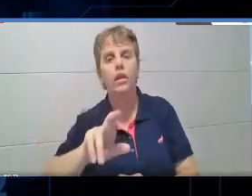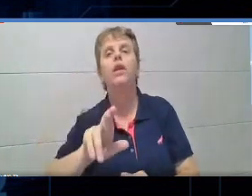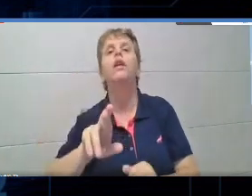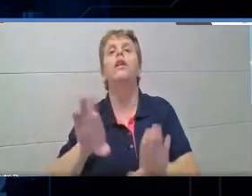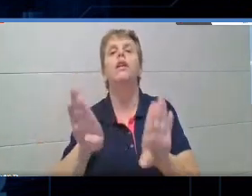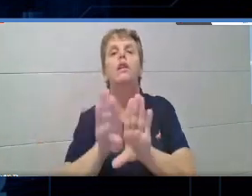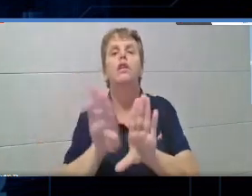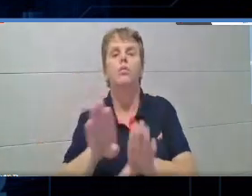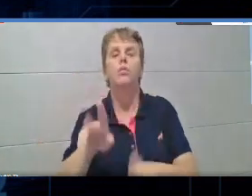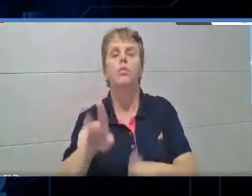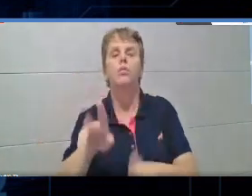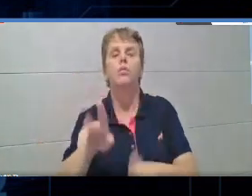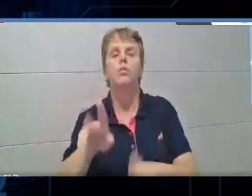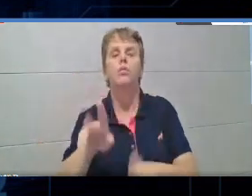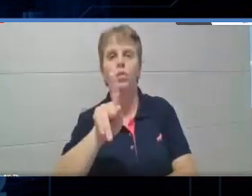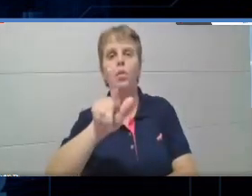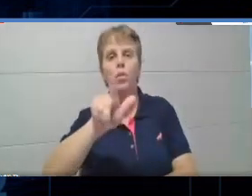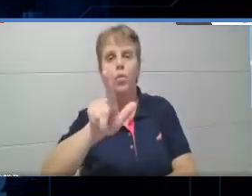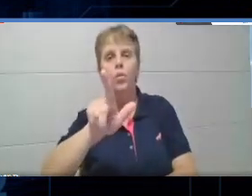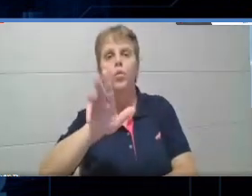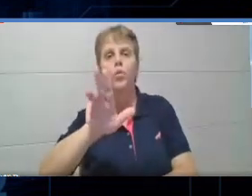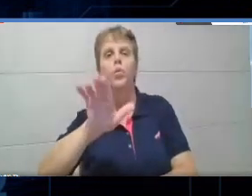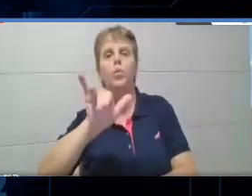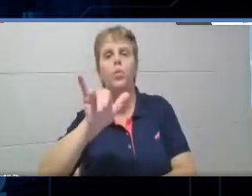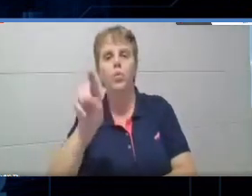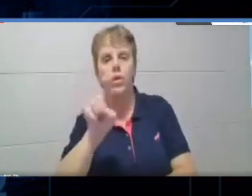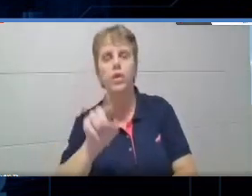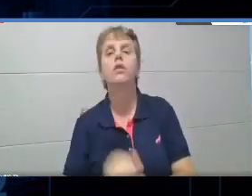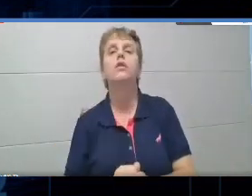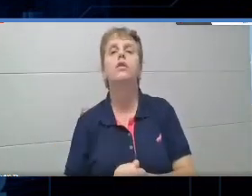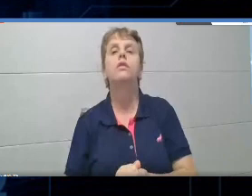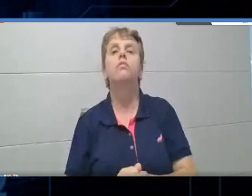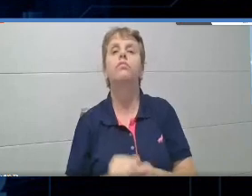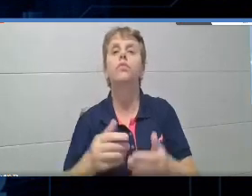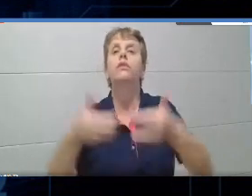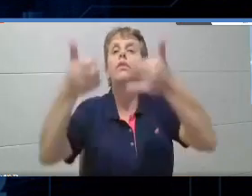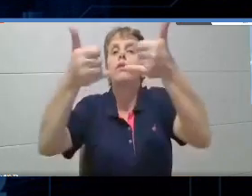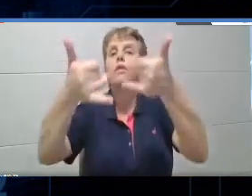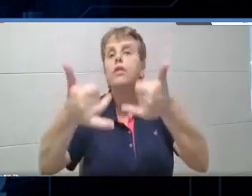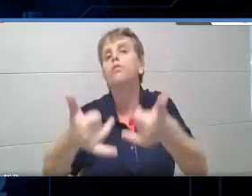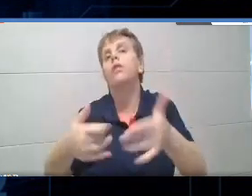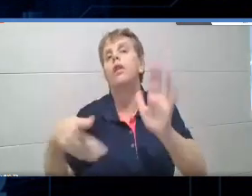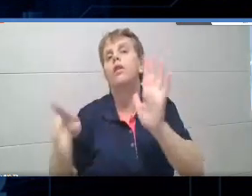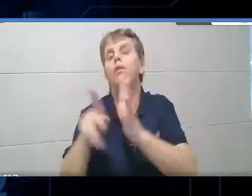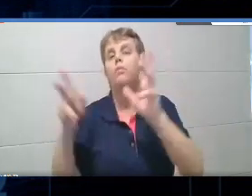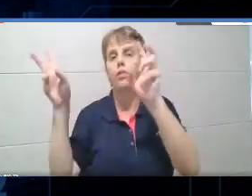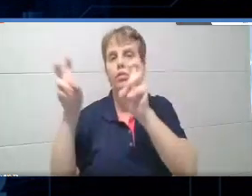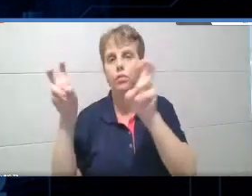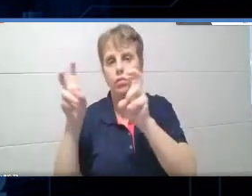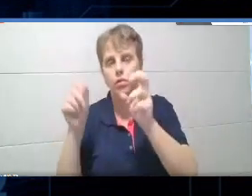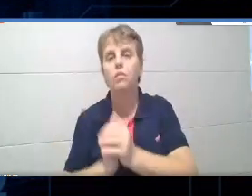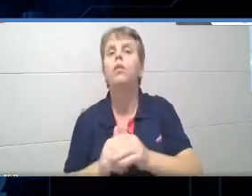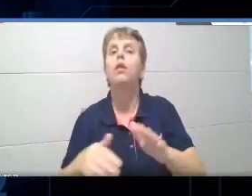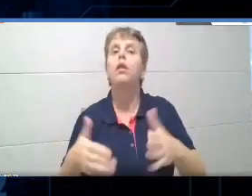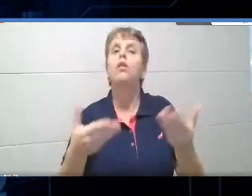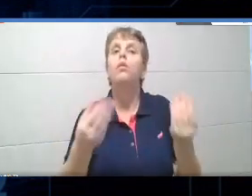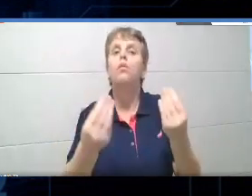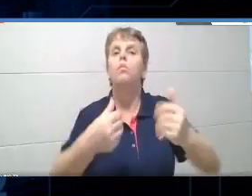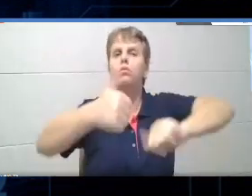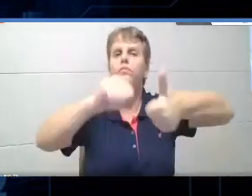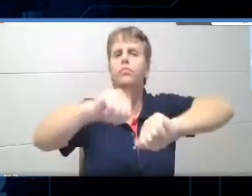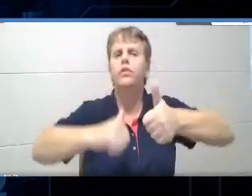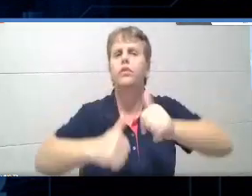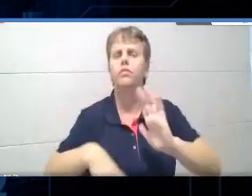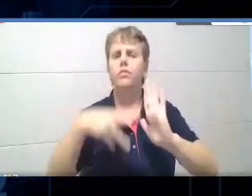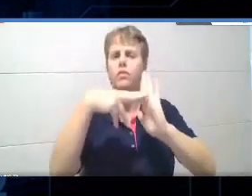dessa questão da avaliação, né, desse tema complexo que é avaliar o aluno, e agora avaliar este aluno de